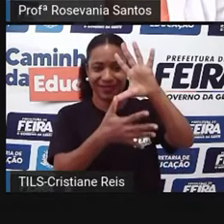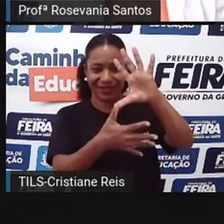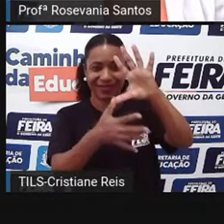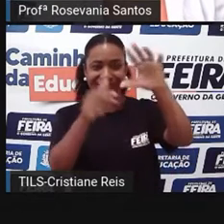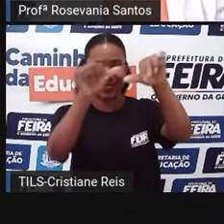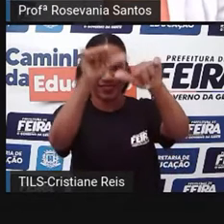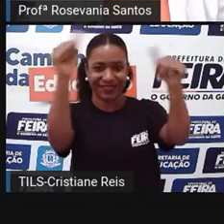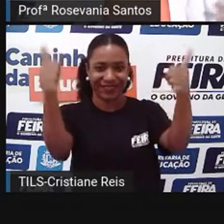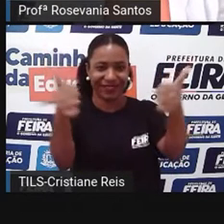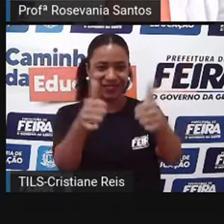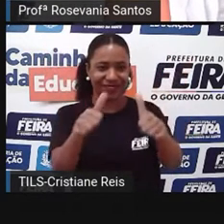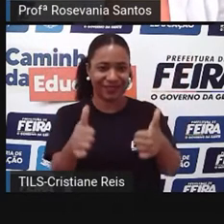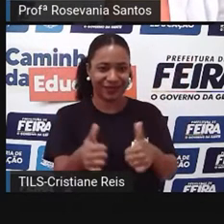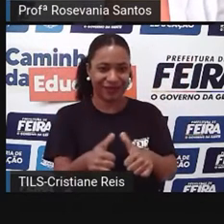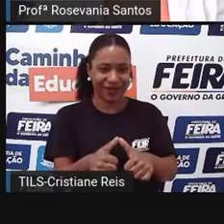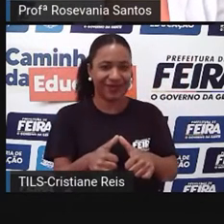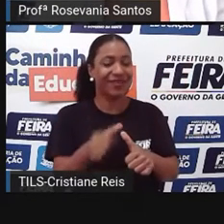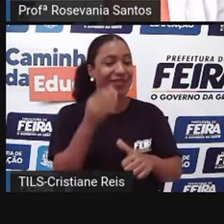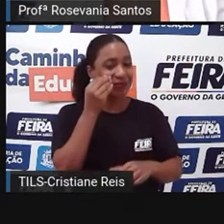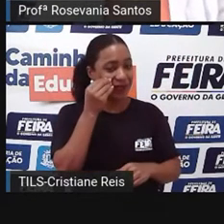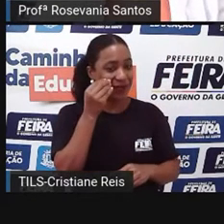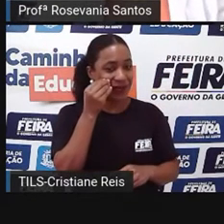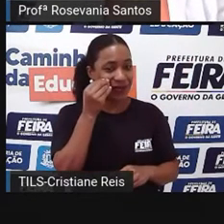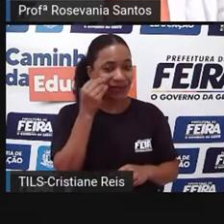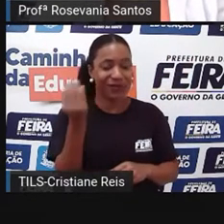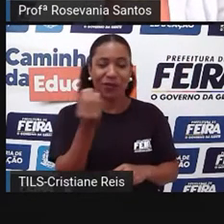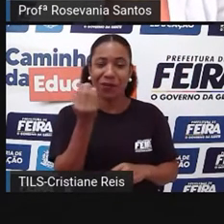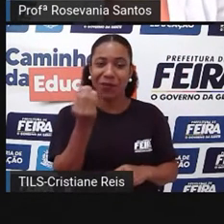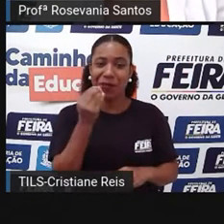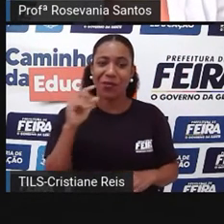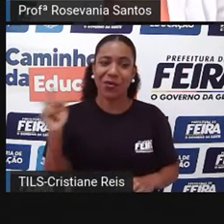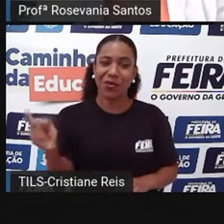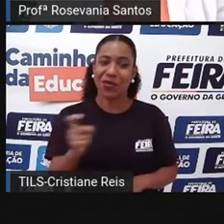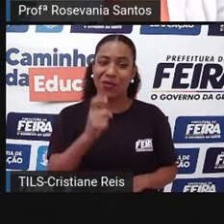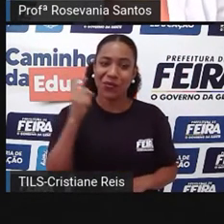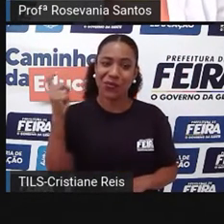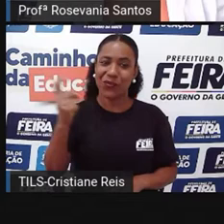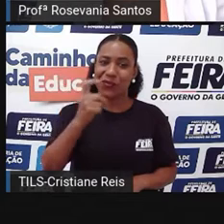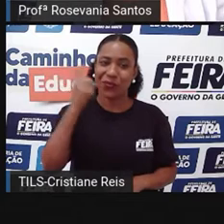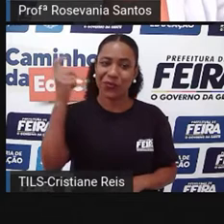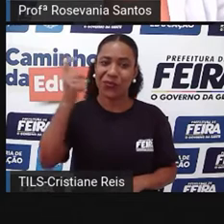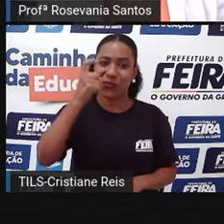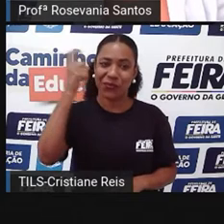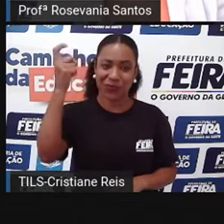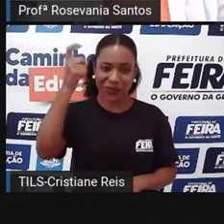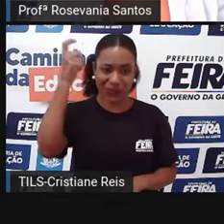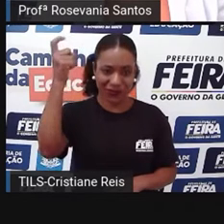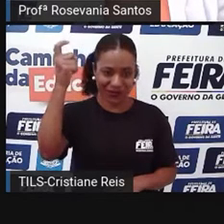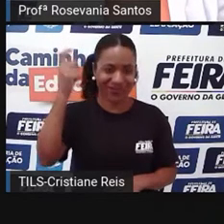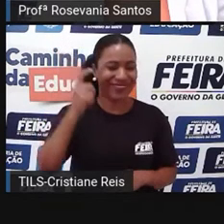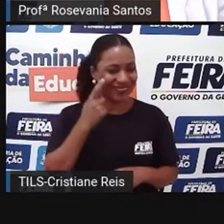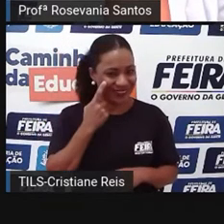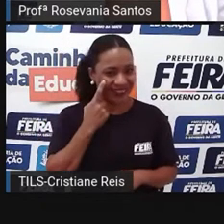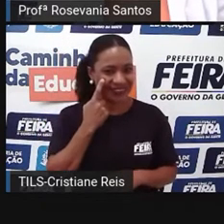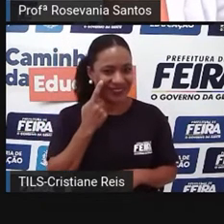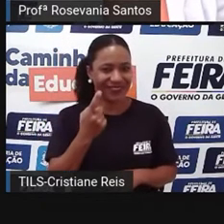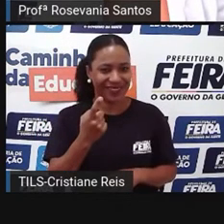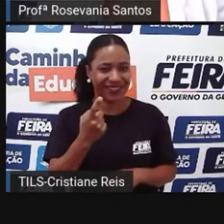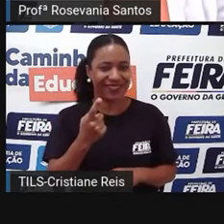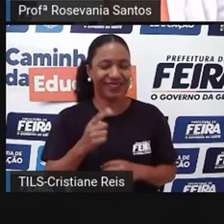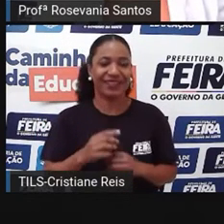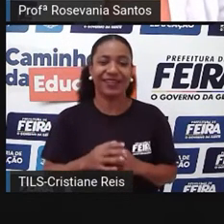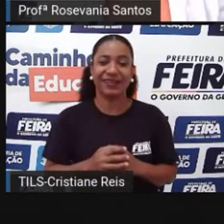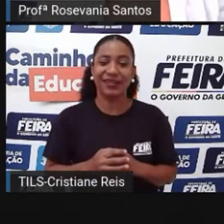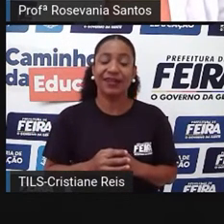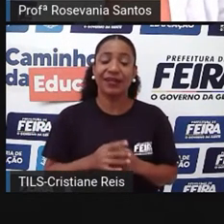da gente. Todo mundo que estuda geografia já viu esse mapa, pelo menos uma vez aí. E você, que já está no sexto